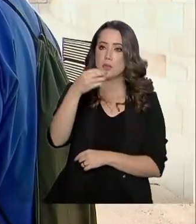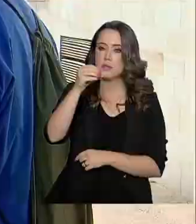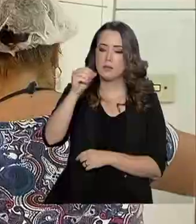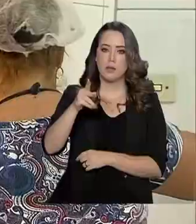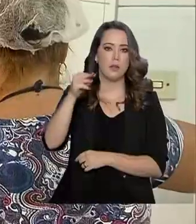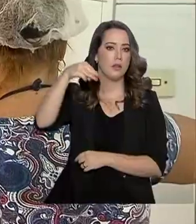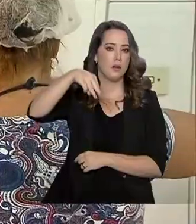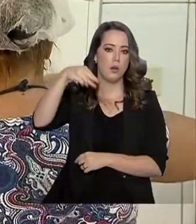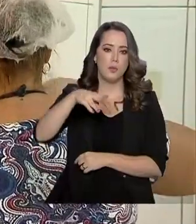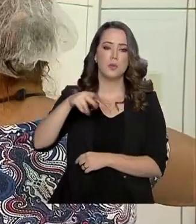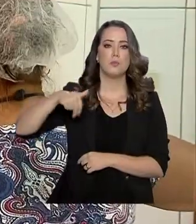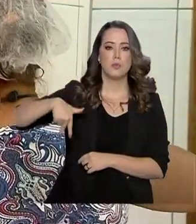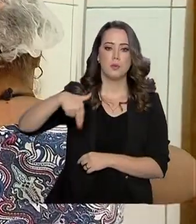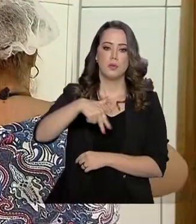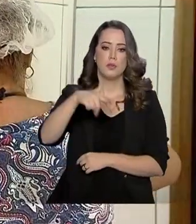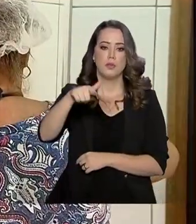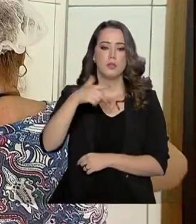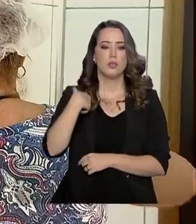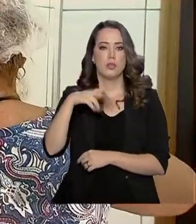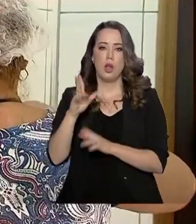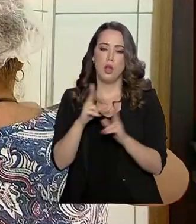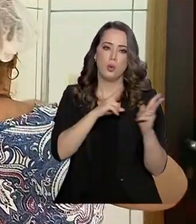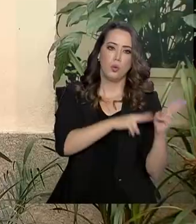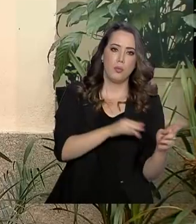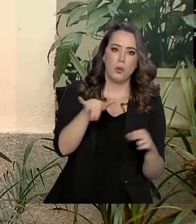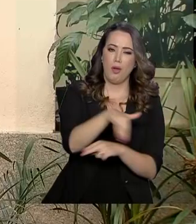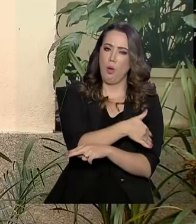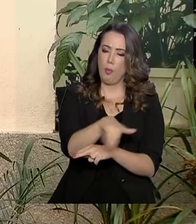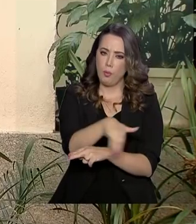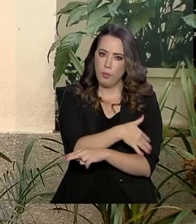ao relento e chegou a revirar o lixo para comer.